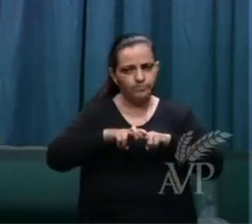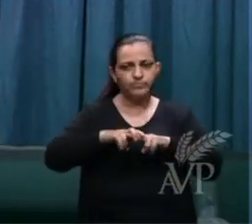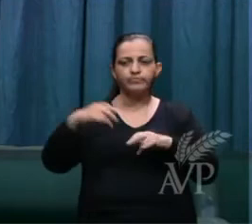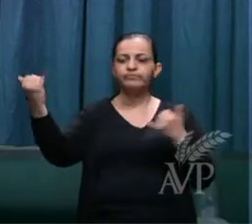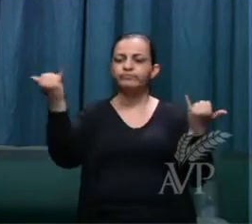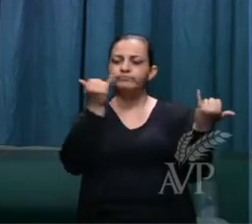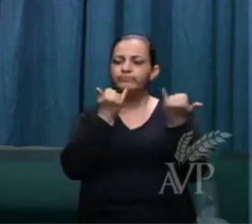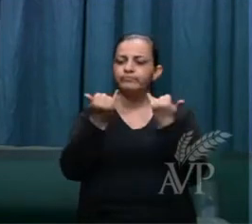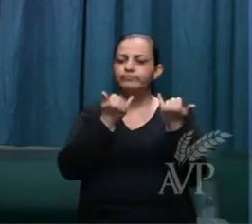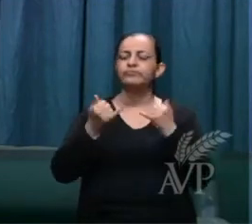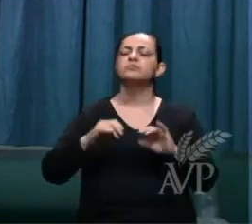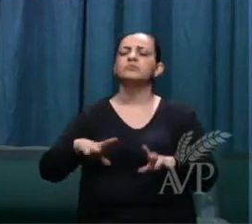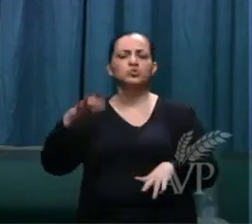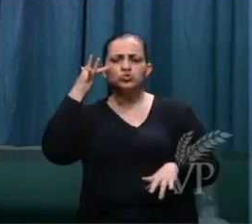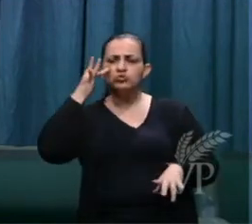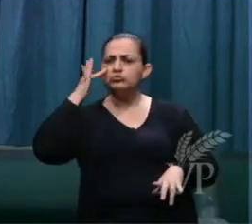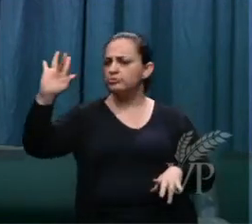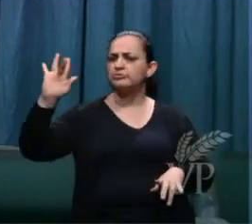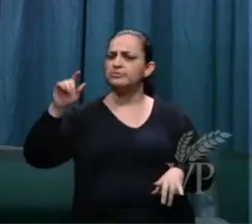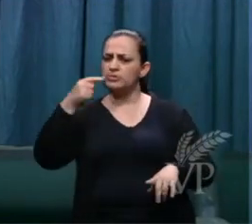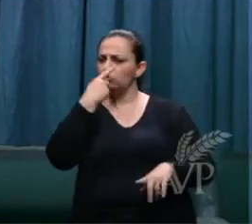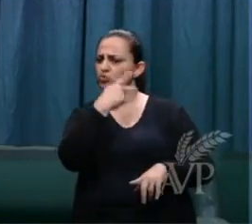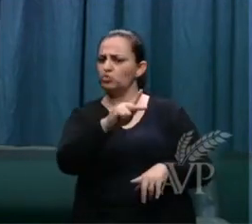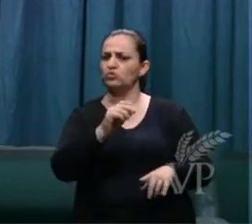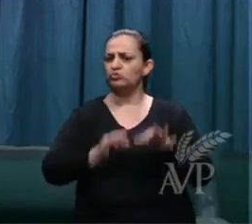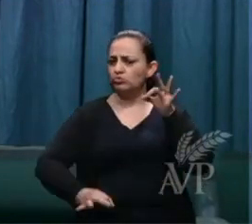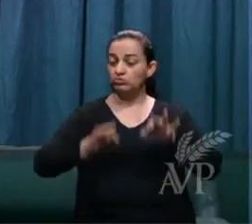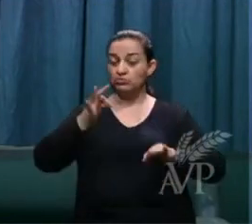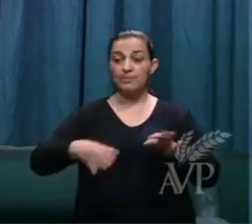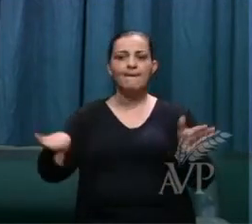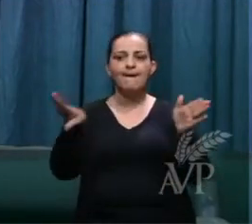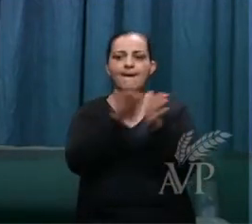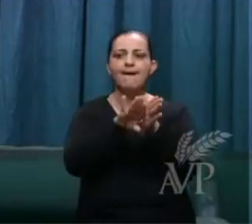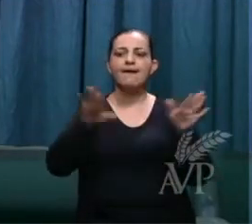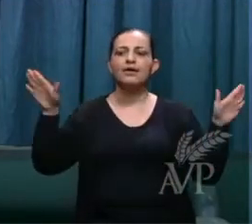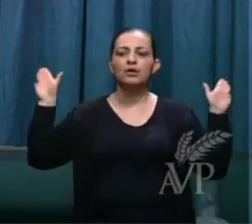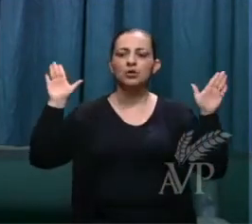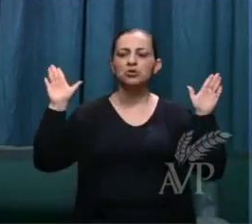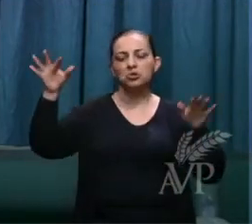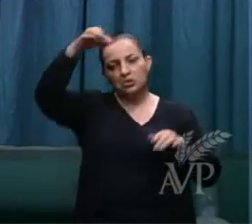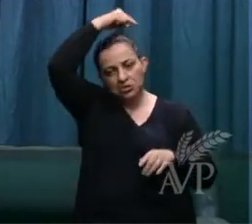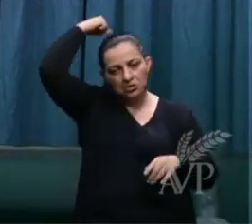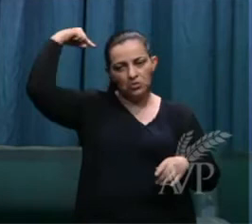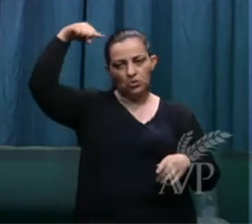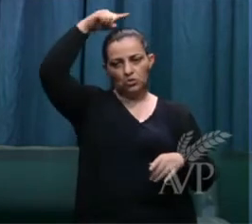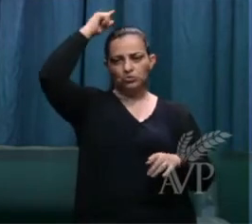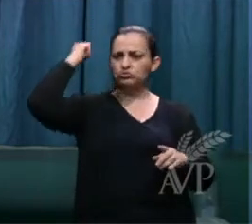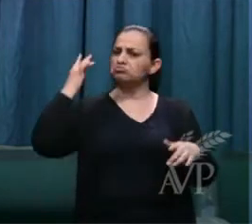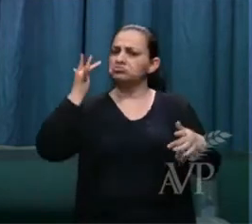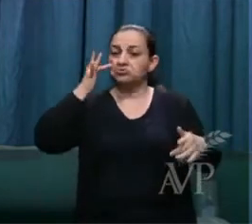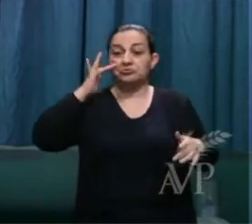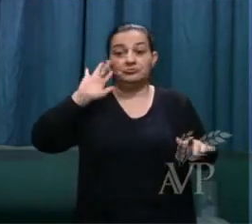não sabeis vós que julgaremos até os anjos não sei que tipo de anjos né